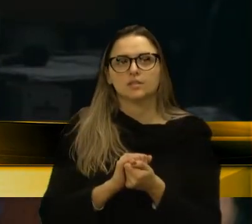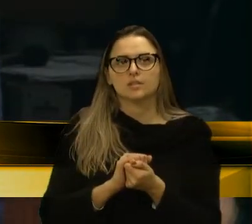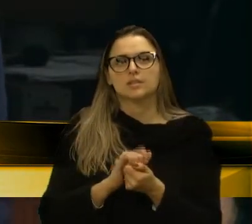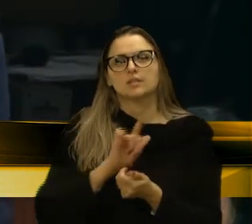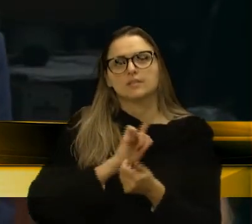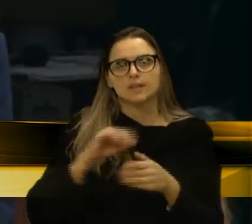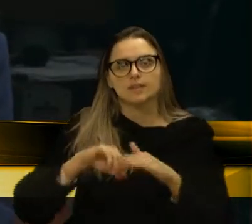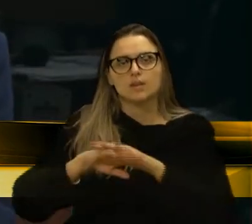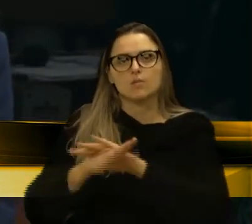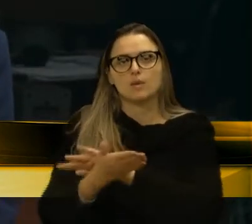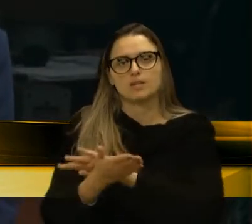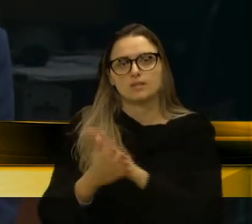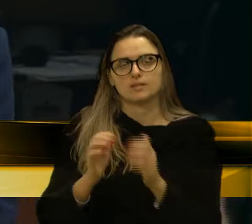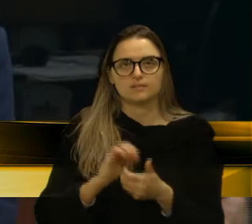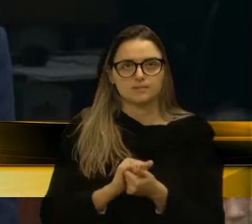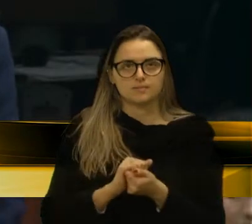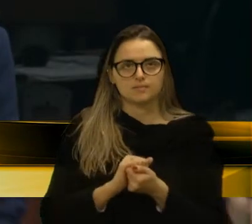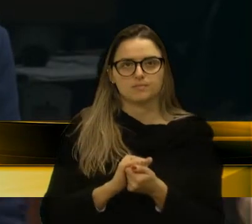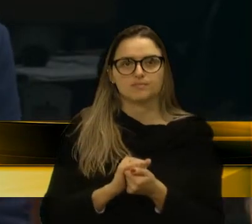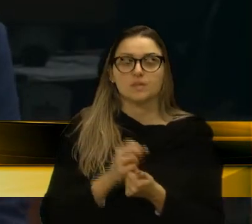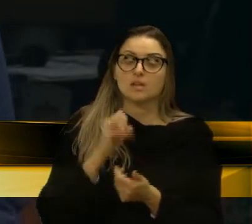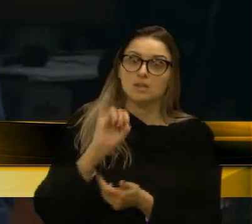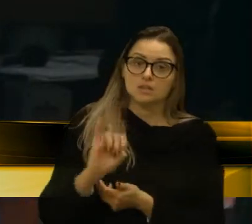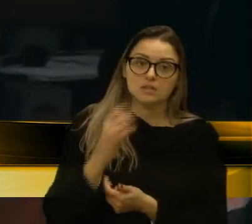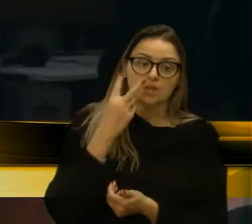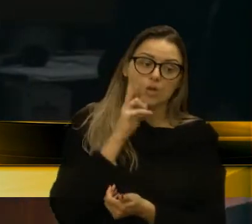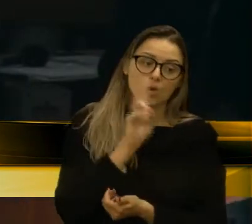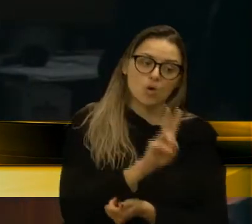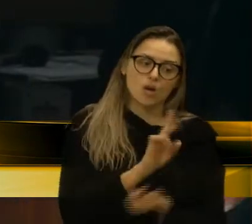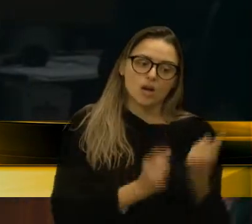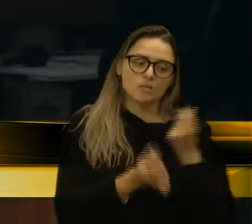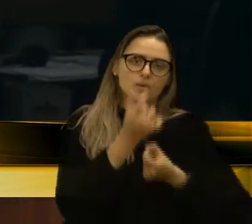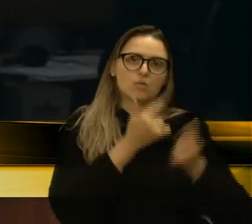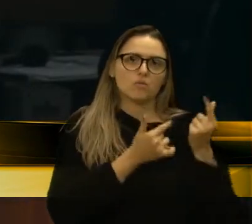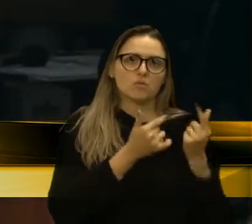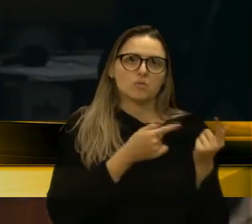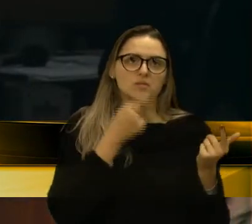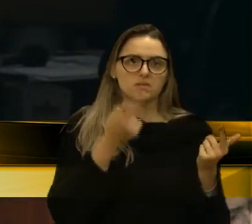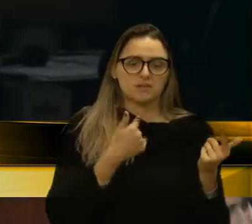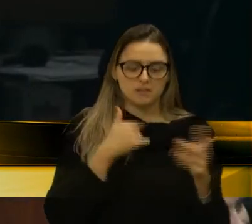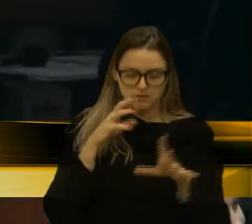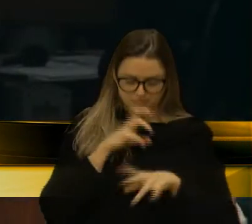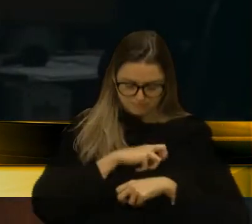implementada. Se eu olhar para algumas falas, eu fico até depressivo aqui.